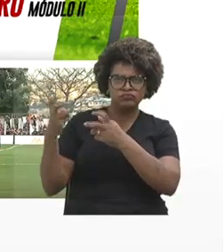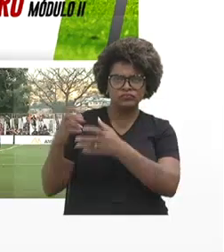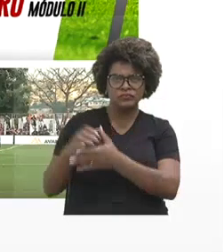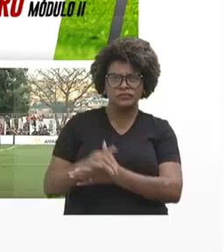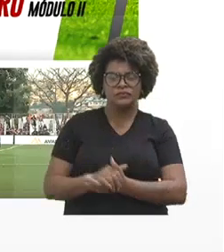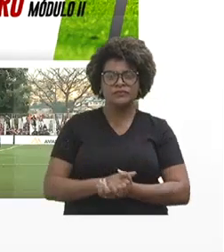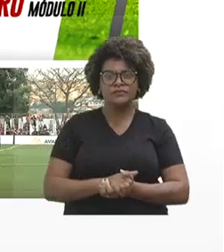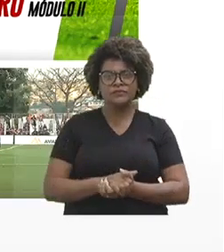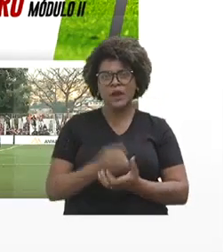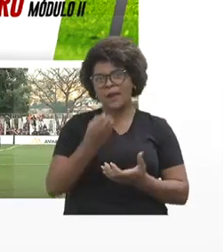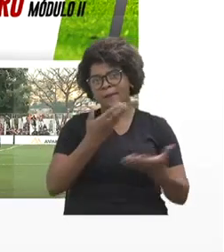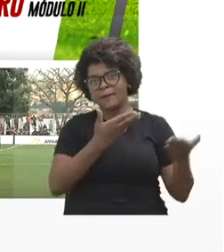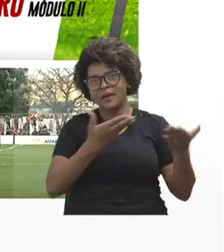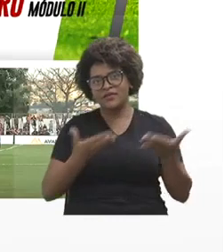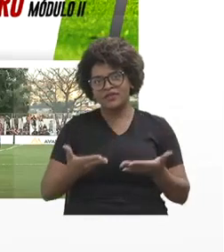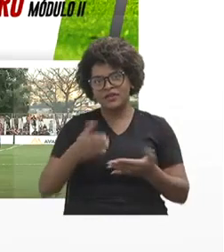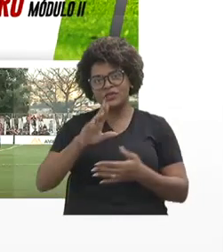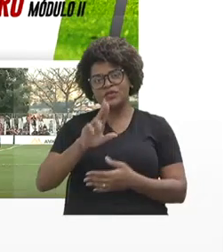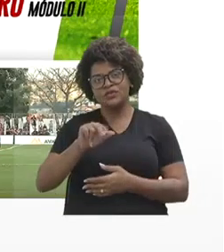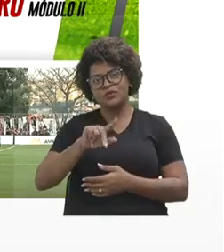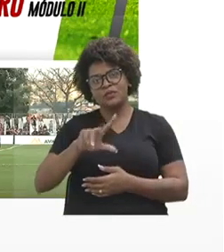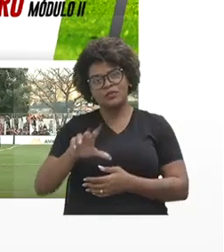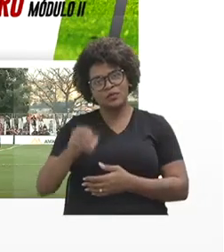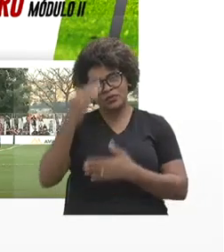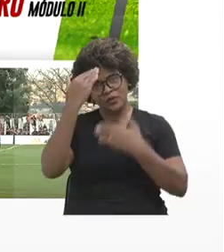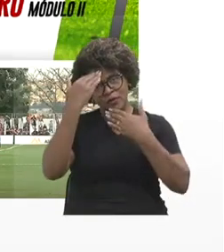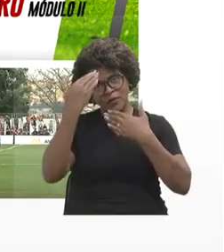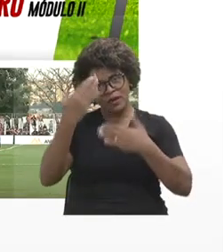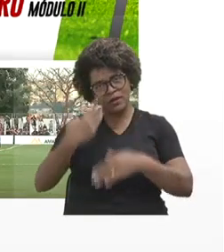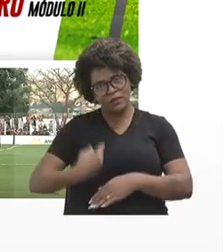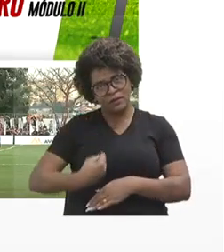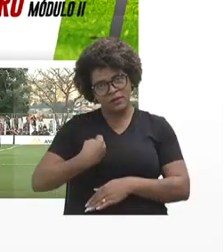Seja bem-vindo, Bruno Engler. Obrigado pela presença, deputado.